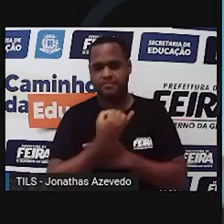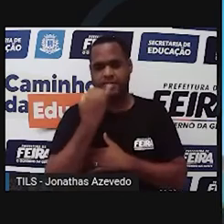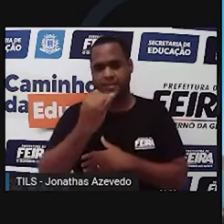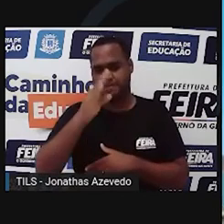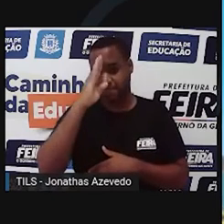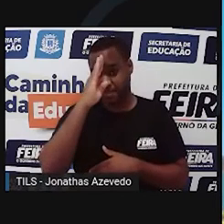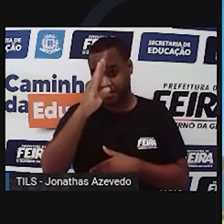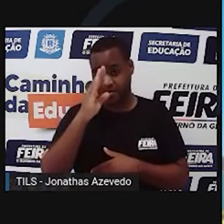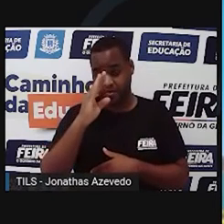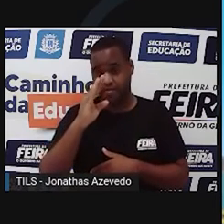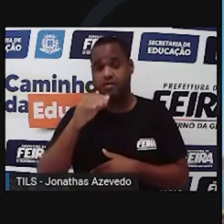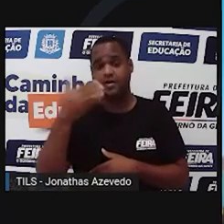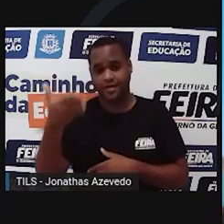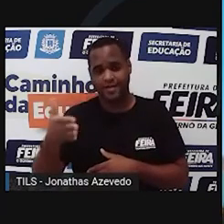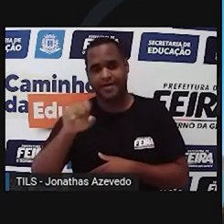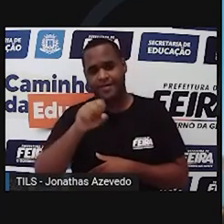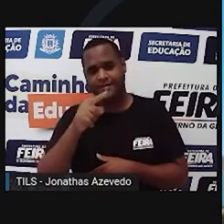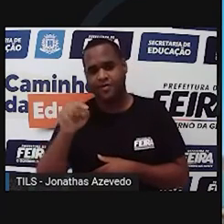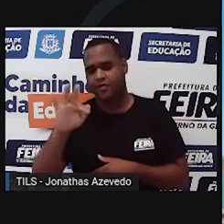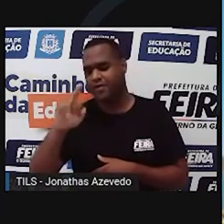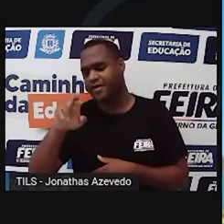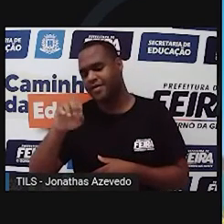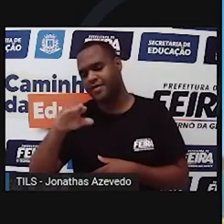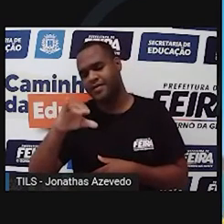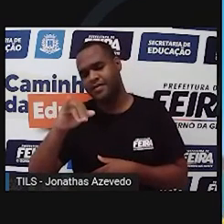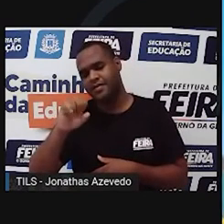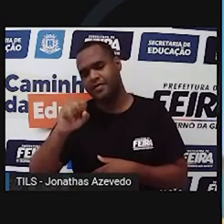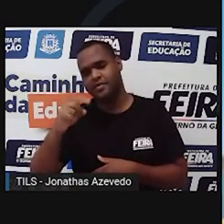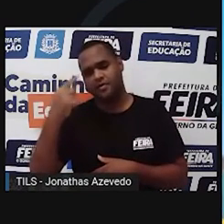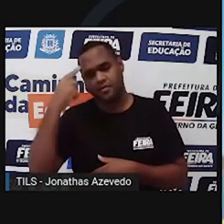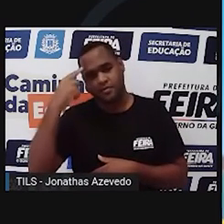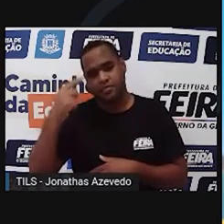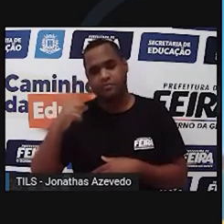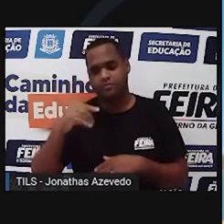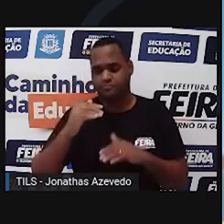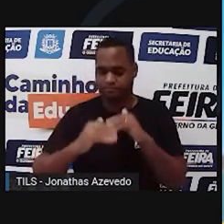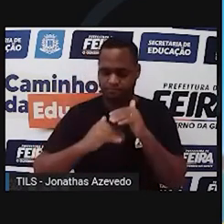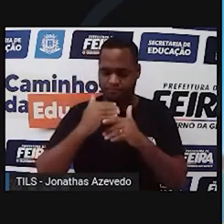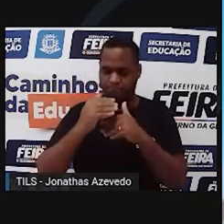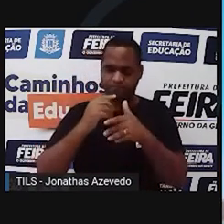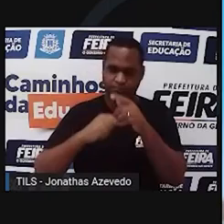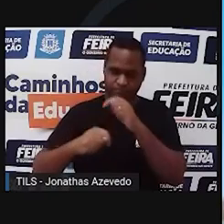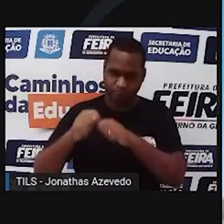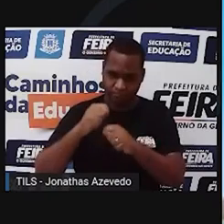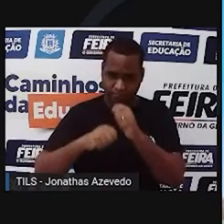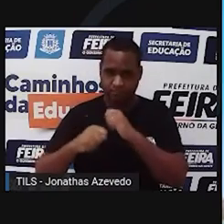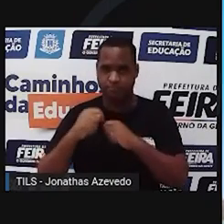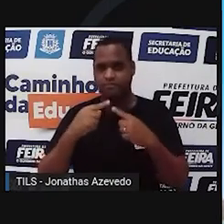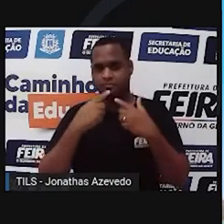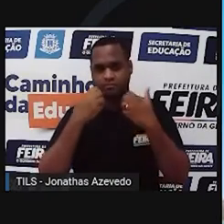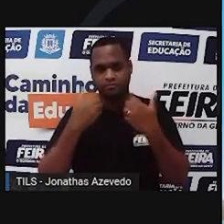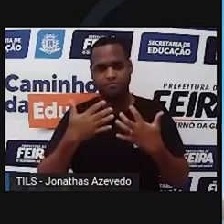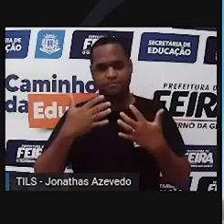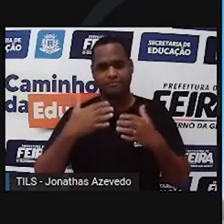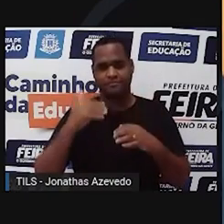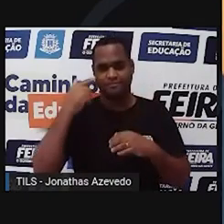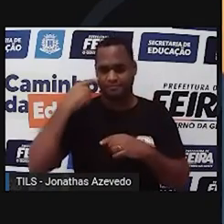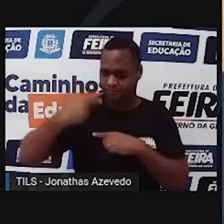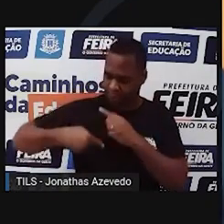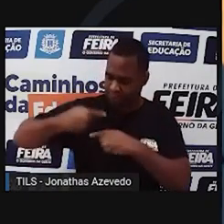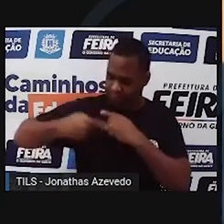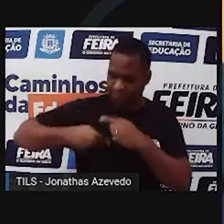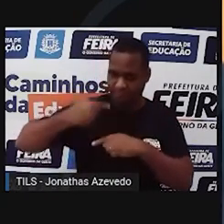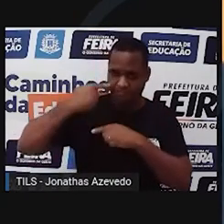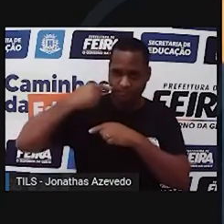águas do São Francisco e garantia do desenvolvimento econômico a partir dessas águas. Essa barragem aqui foi construída